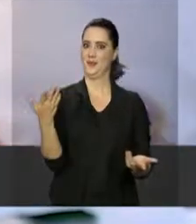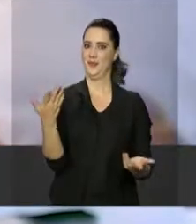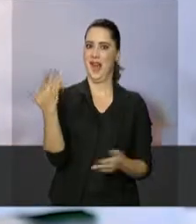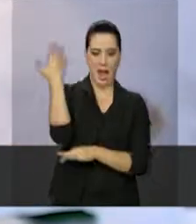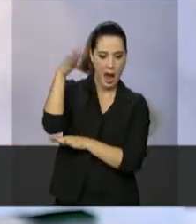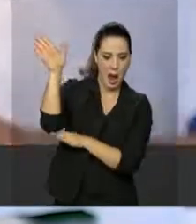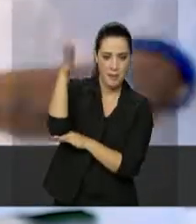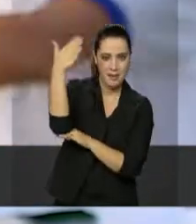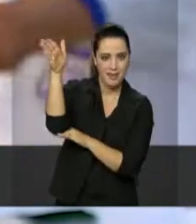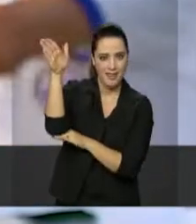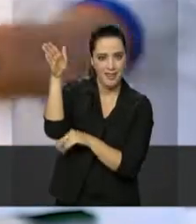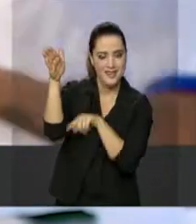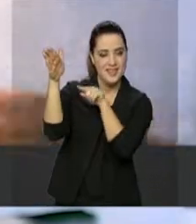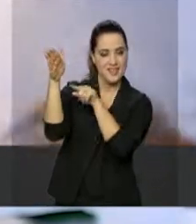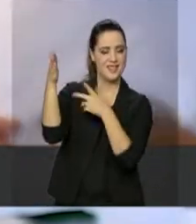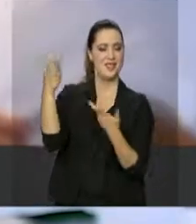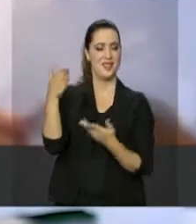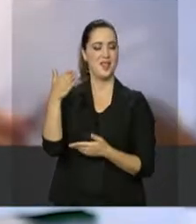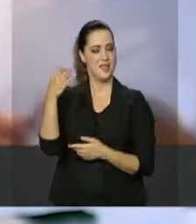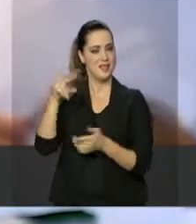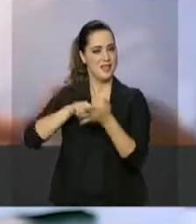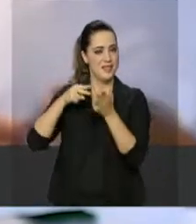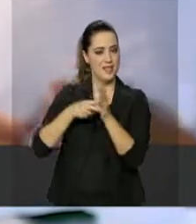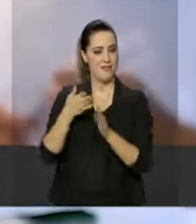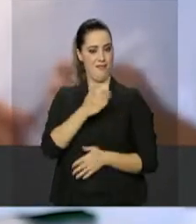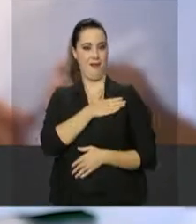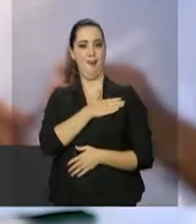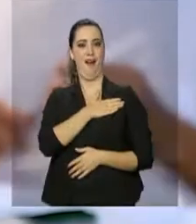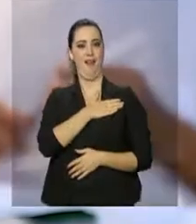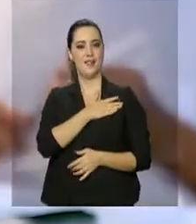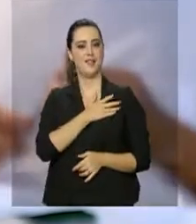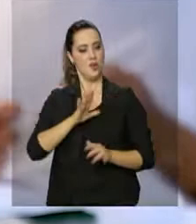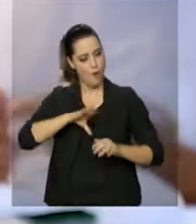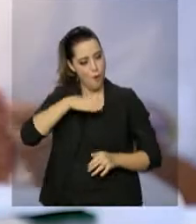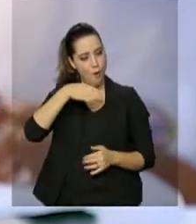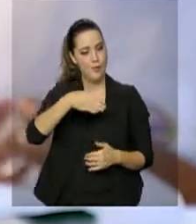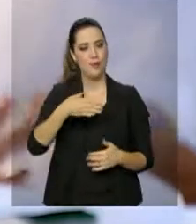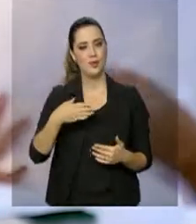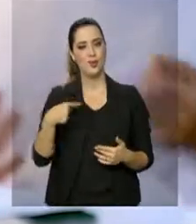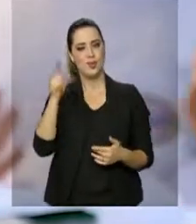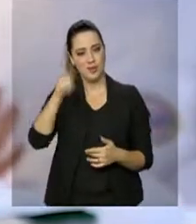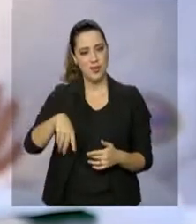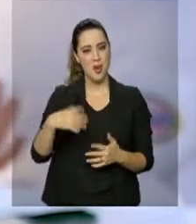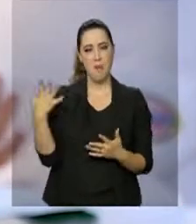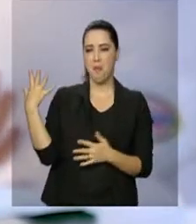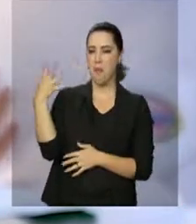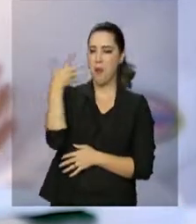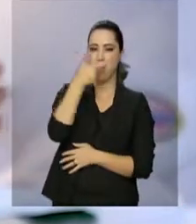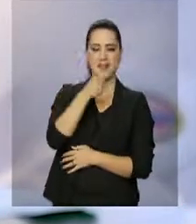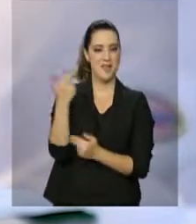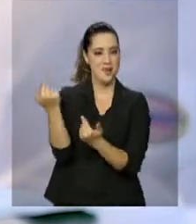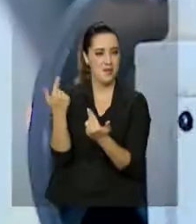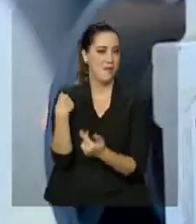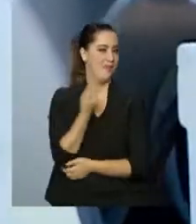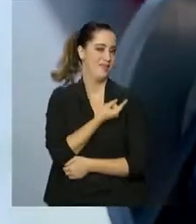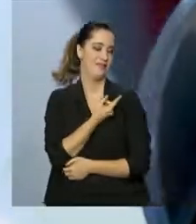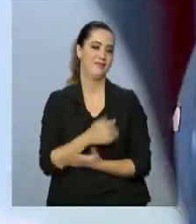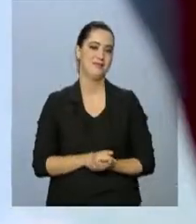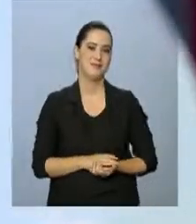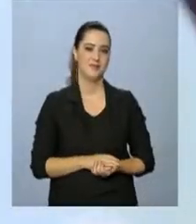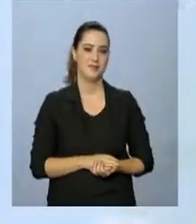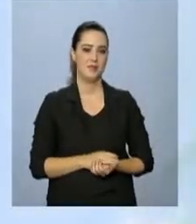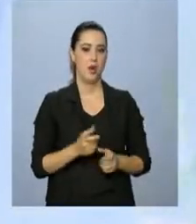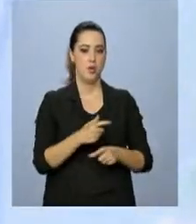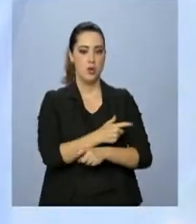representa a nossa pátria, o nosso orgulho, não é? É ter uma bandeira tão bonita como a nossa. Pelas